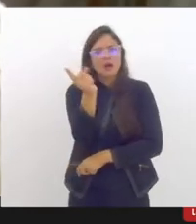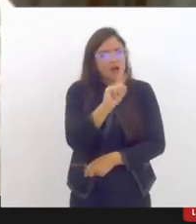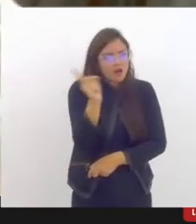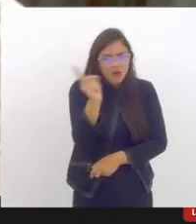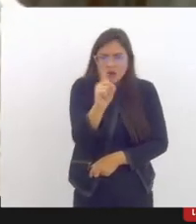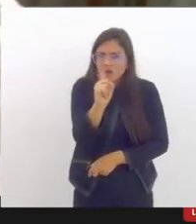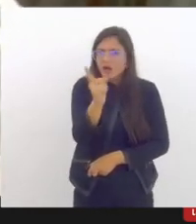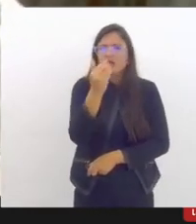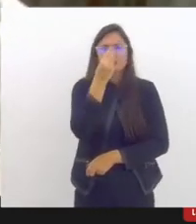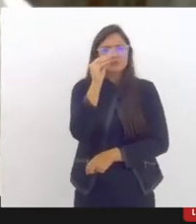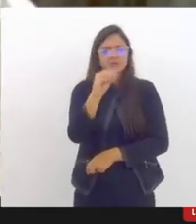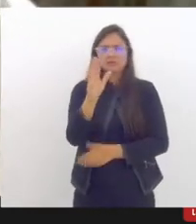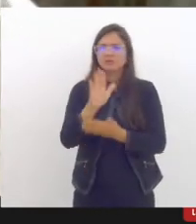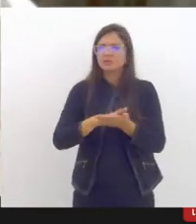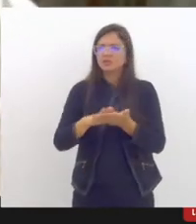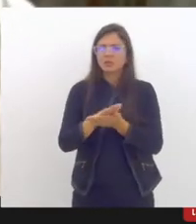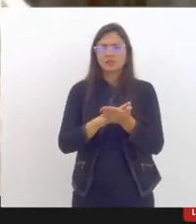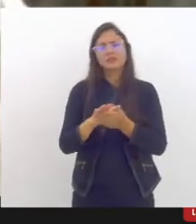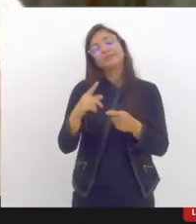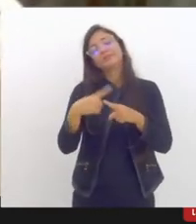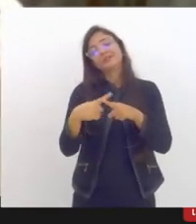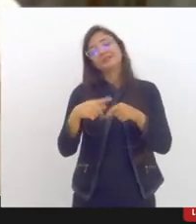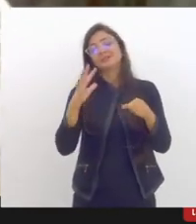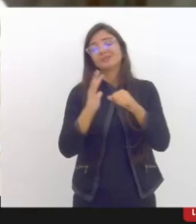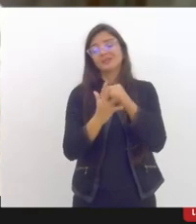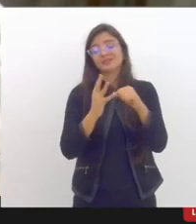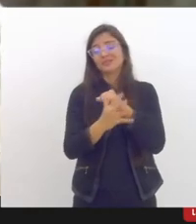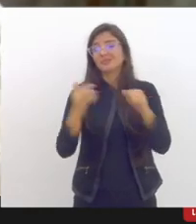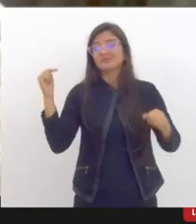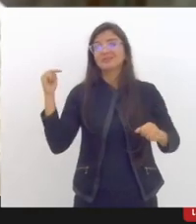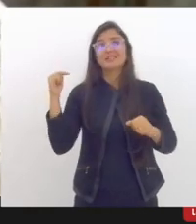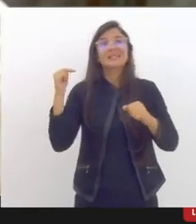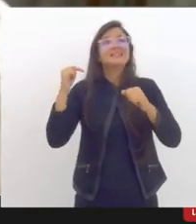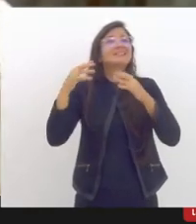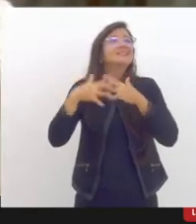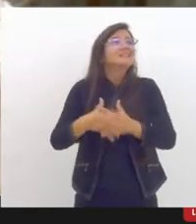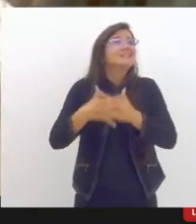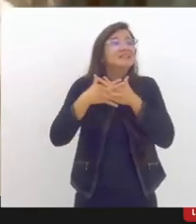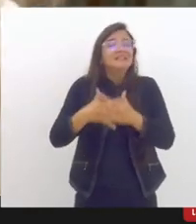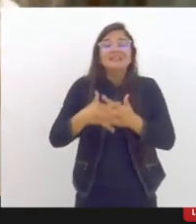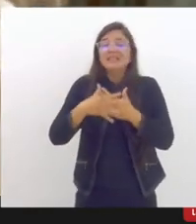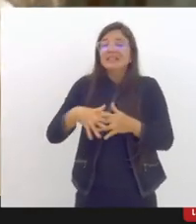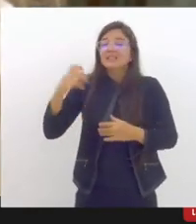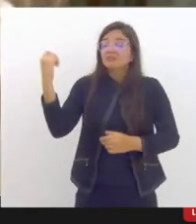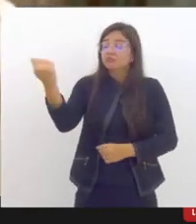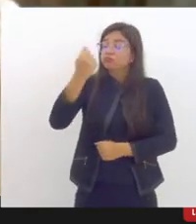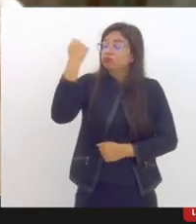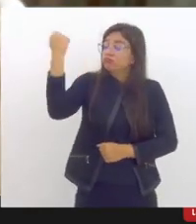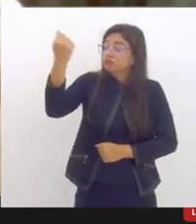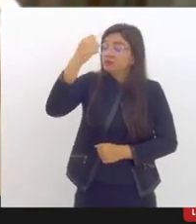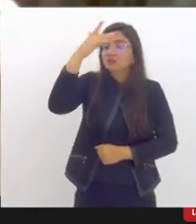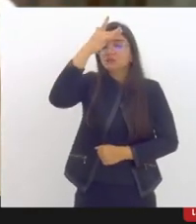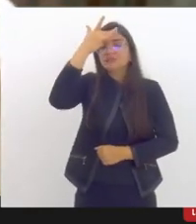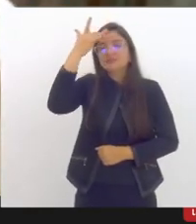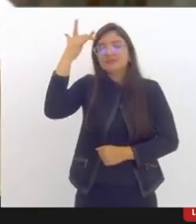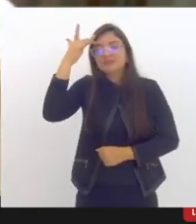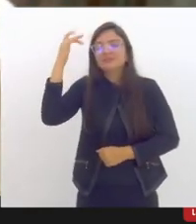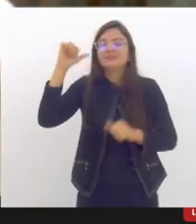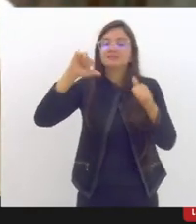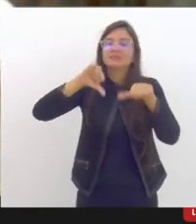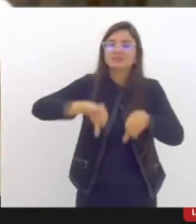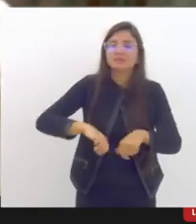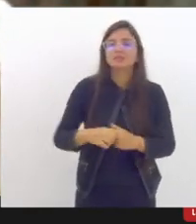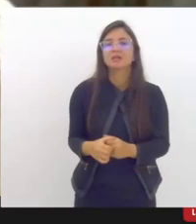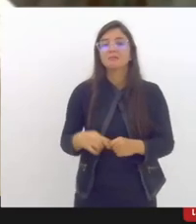acho que a pandemia tornou isso mais grave ainda colocar a instituição à disposição para retomar esses encontros porque de fato